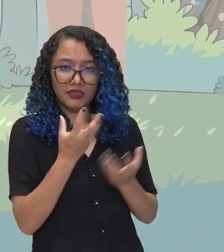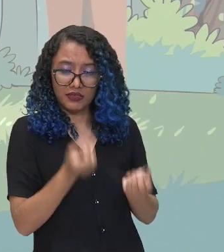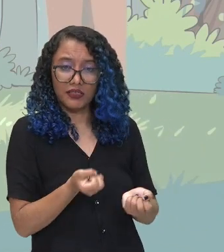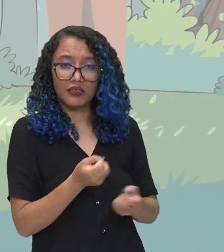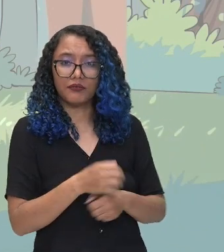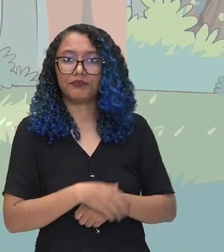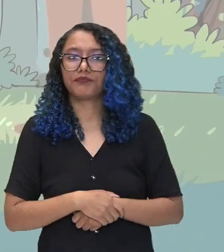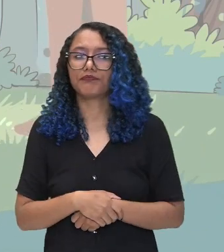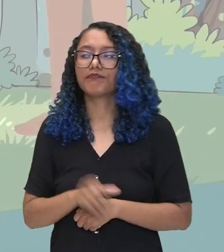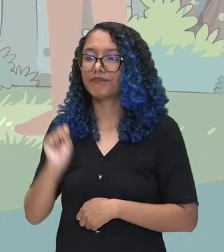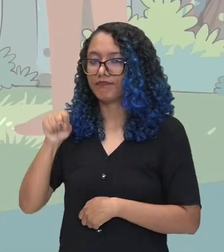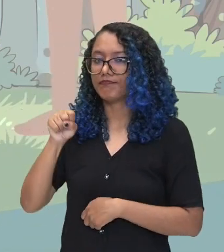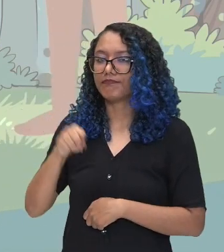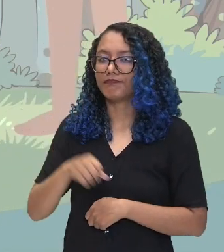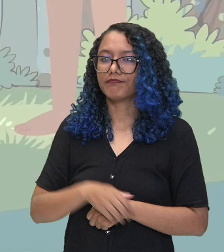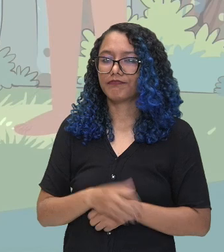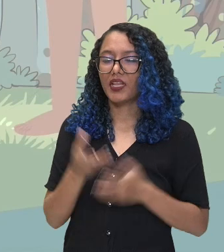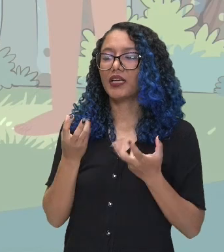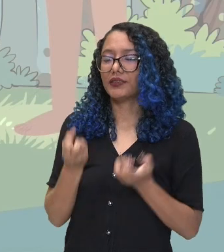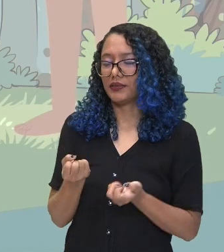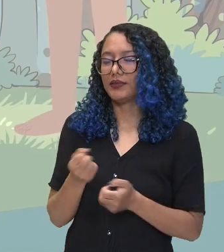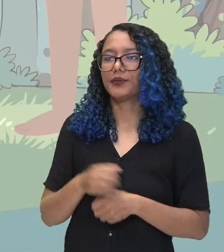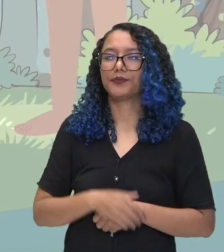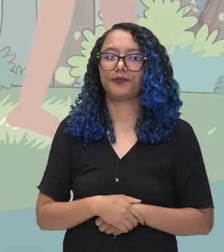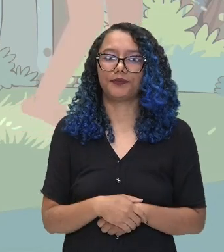Sim. Aceitamos.